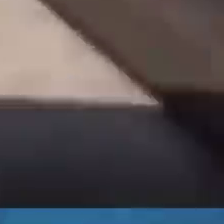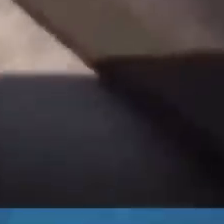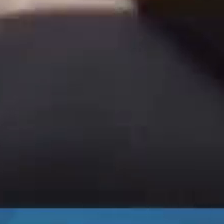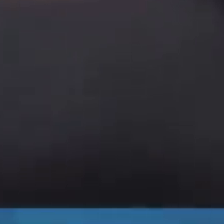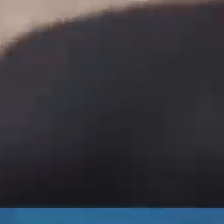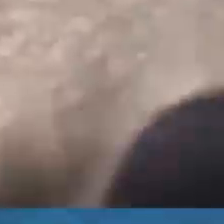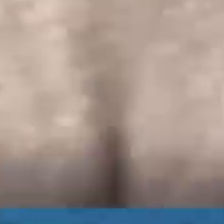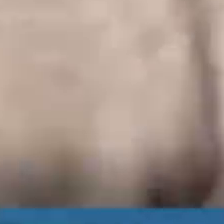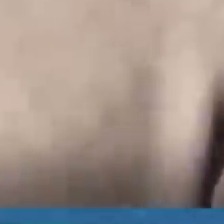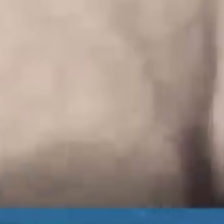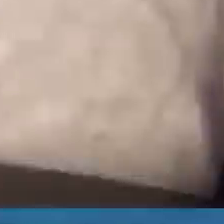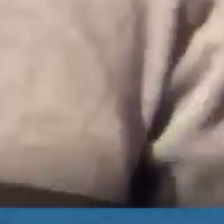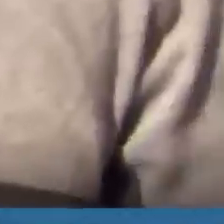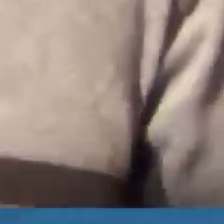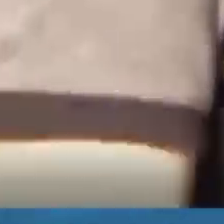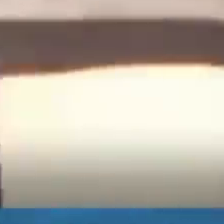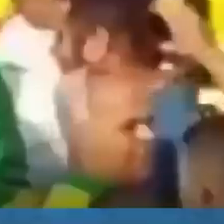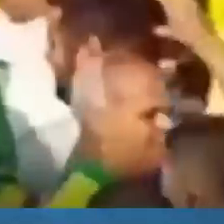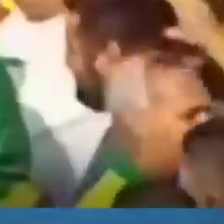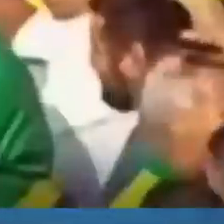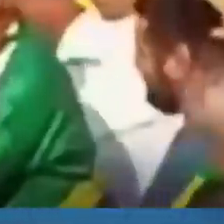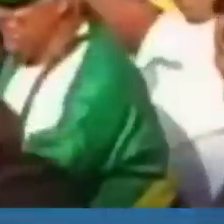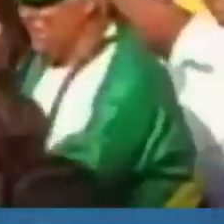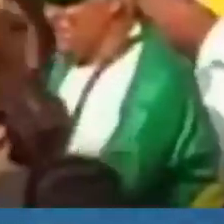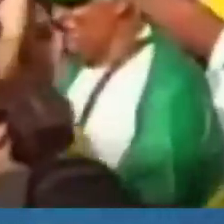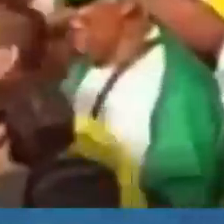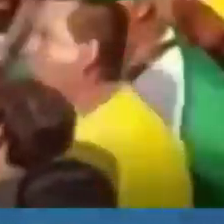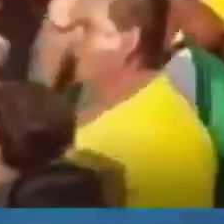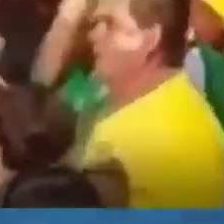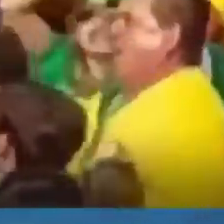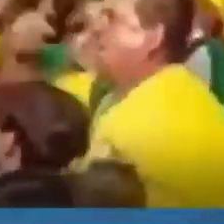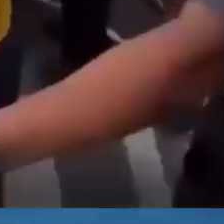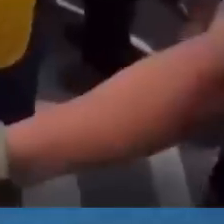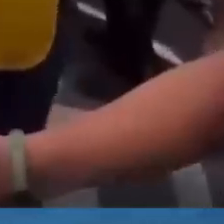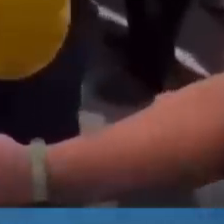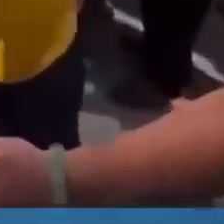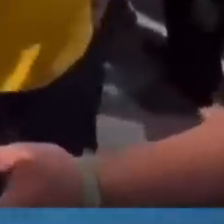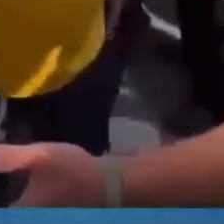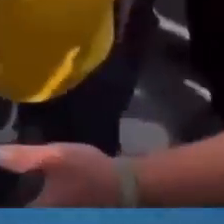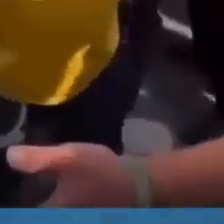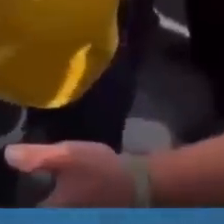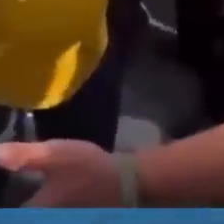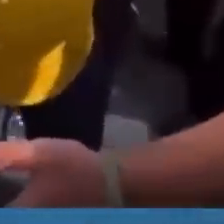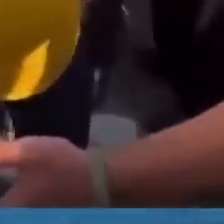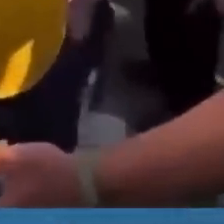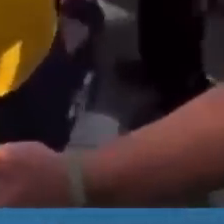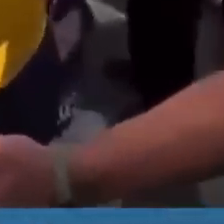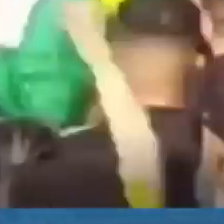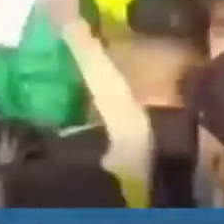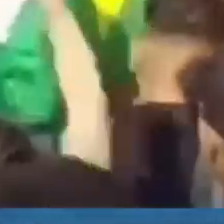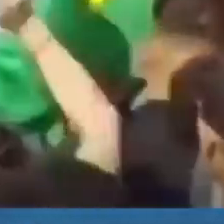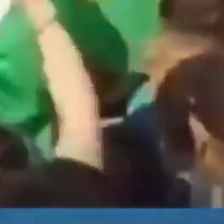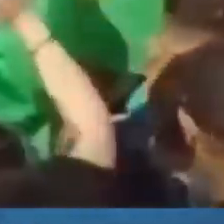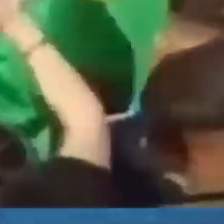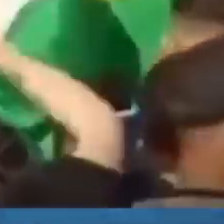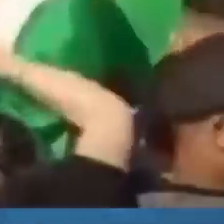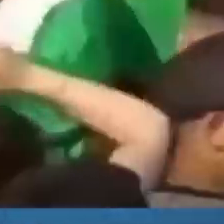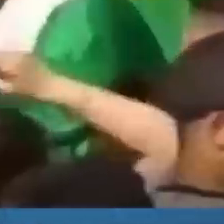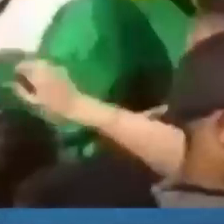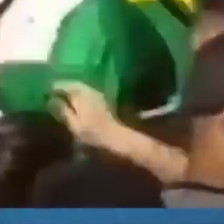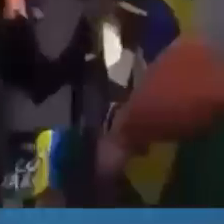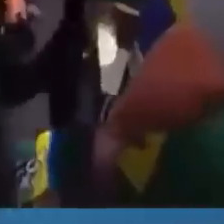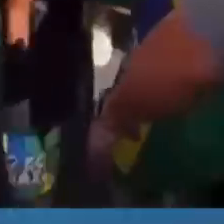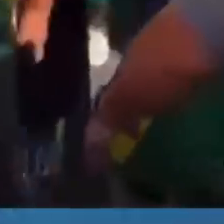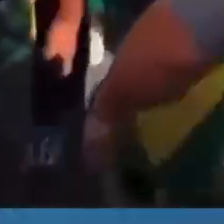Infelizmente, Bolsonaro levou o ódio à Aparecida. E os seus seguidores usaram o dia sagrado para beber, criar confusão. E até